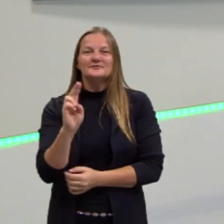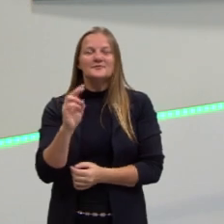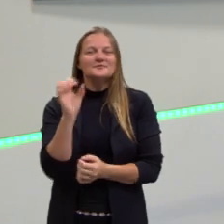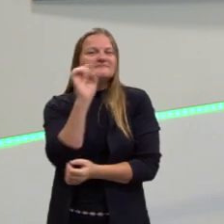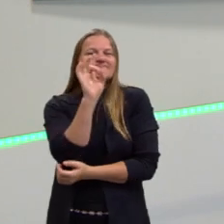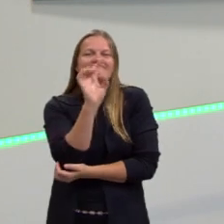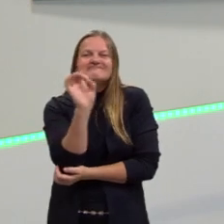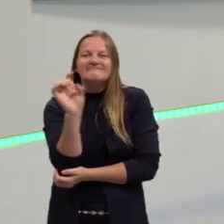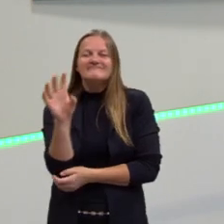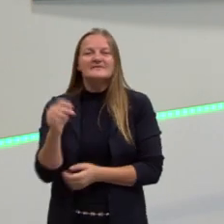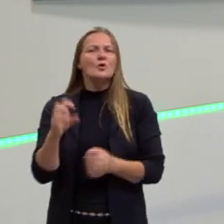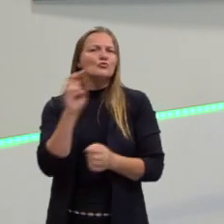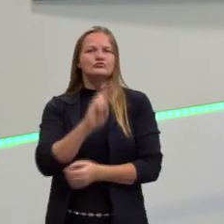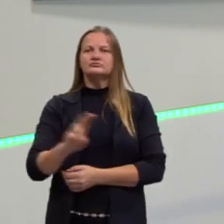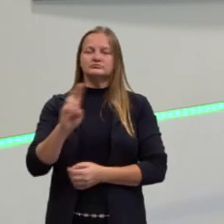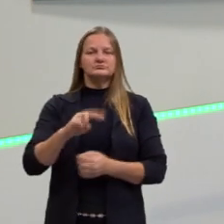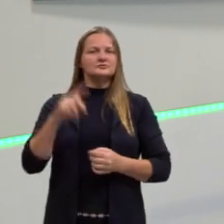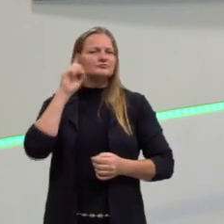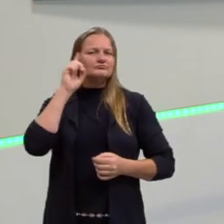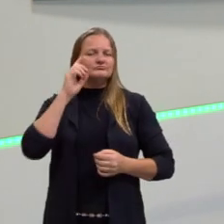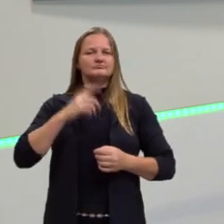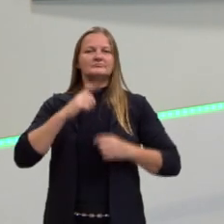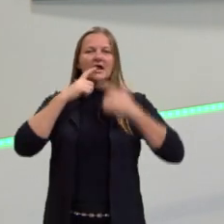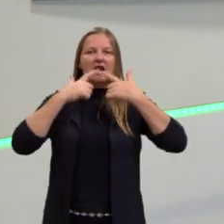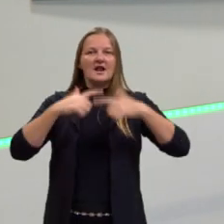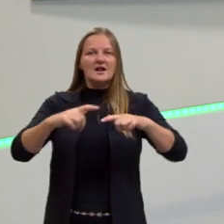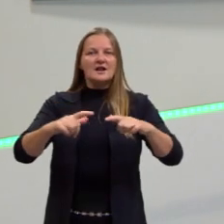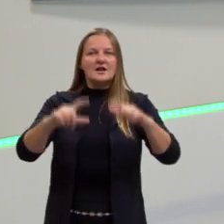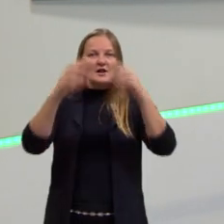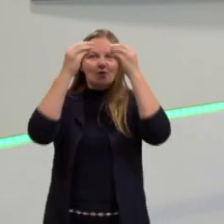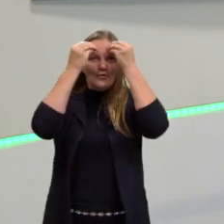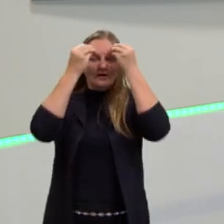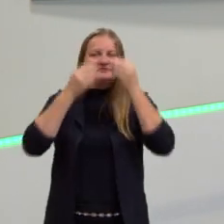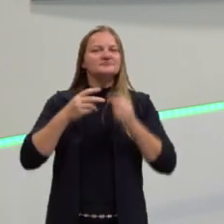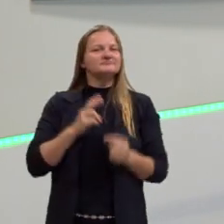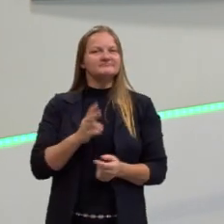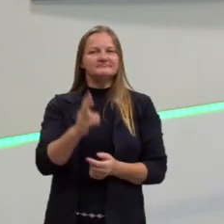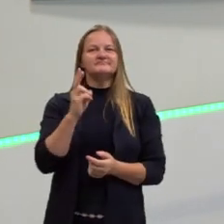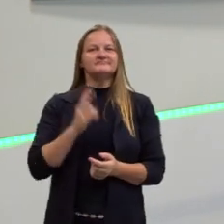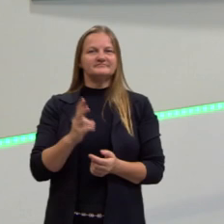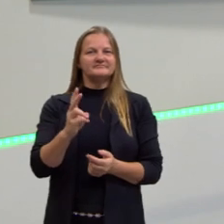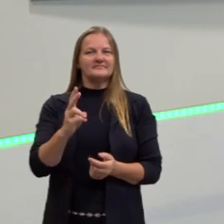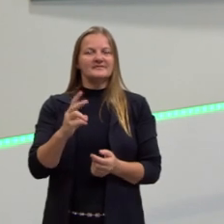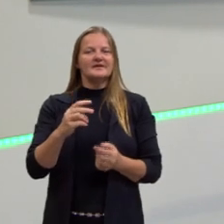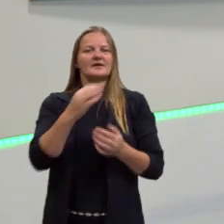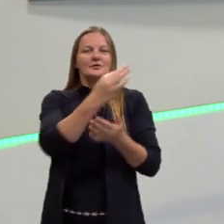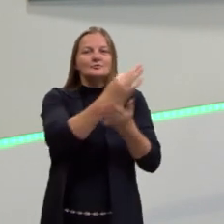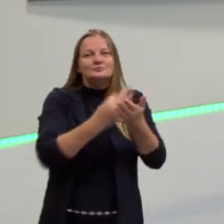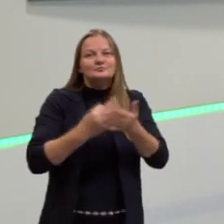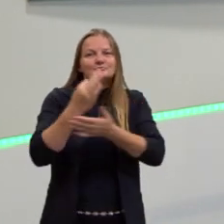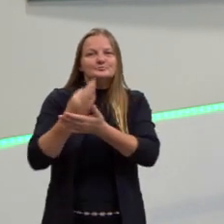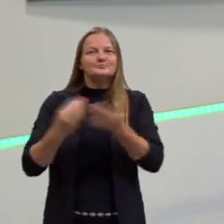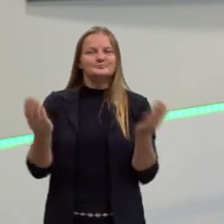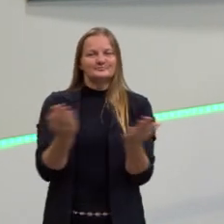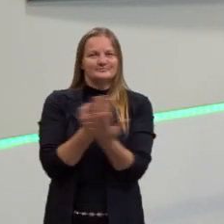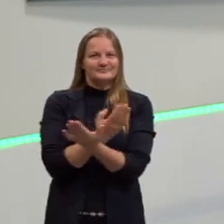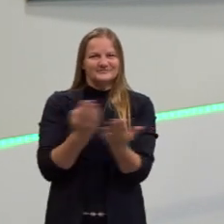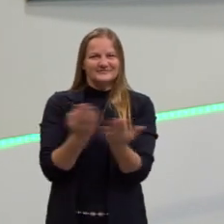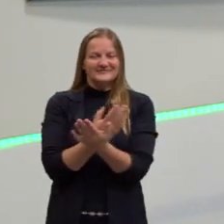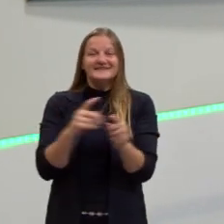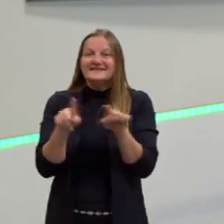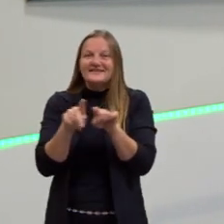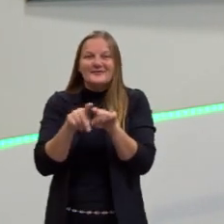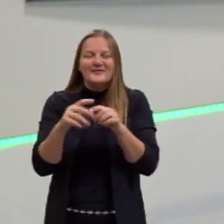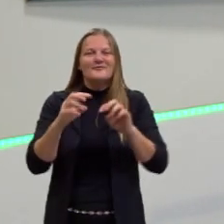gente só usa essa linguagem. Então, a intertextualidade, assim como